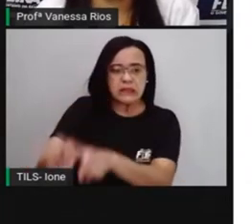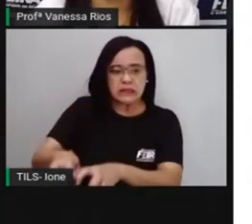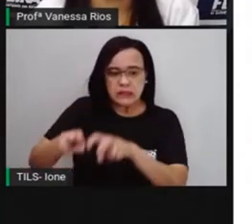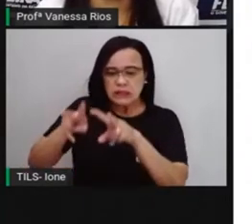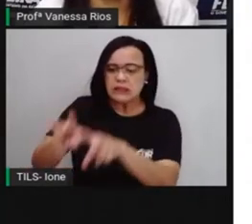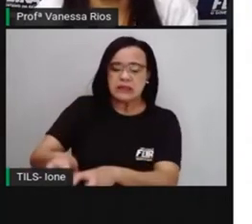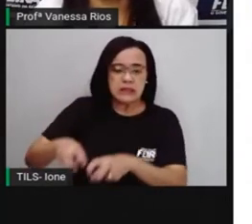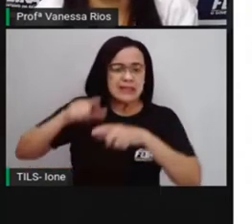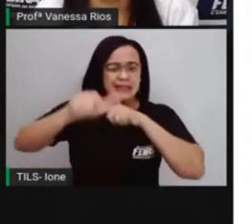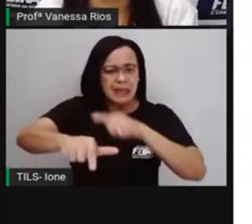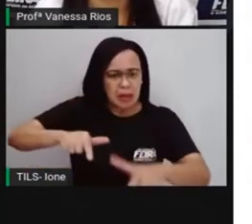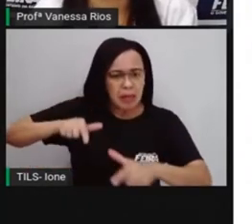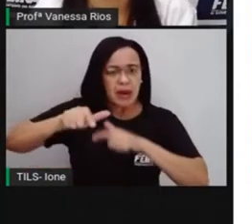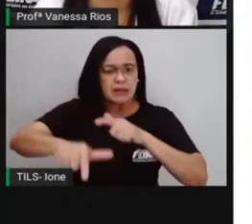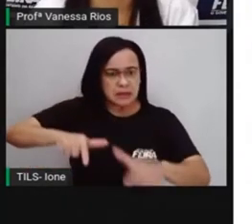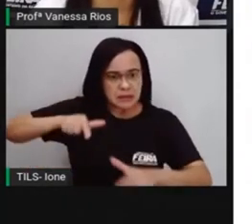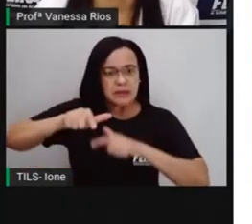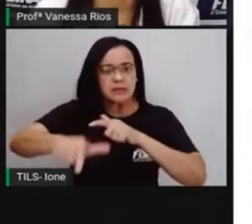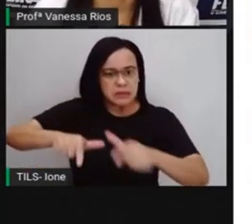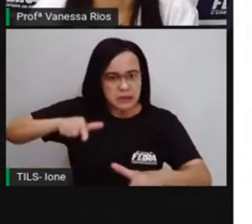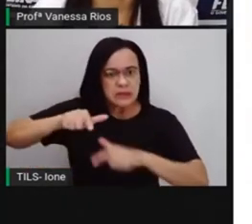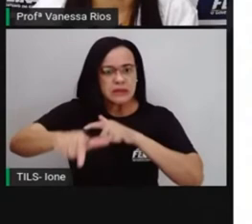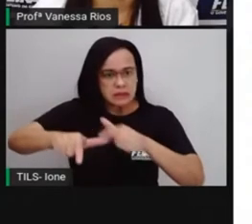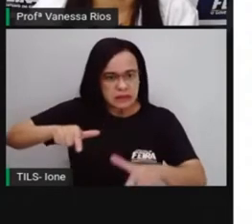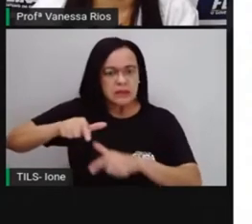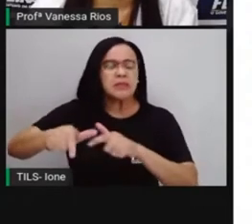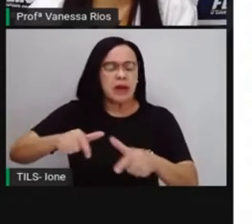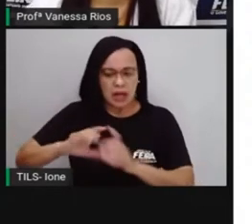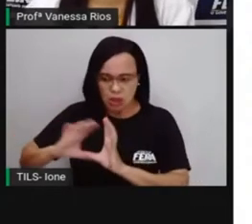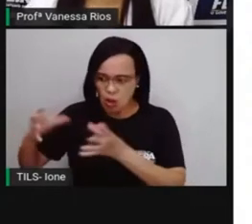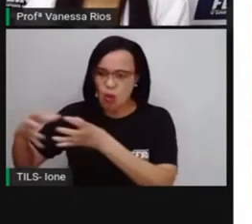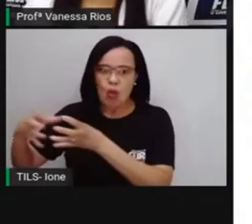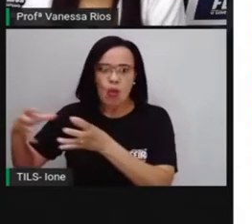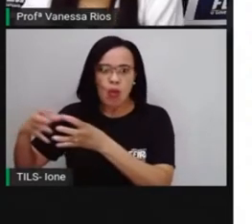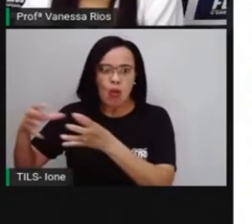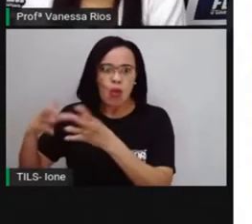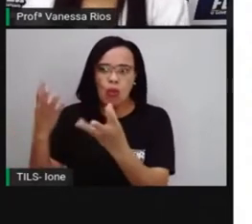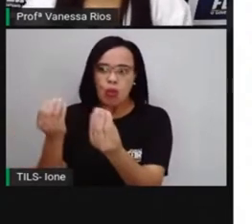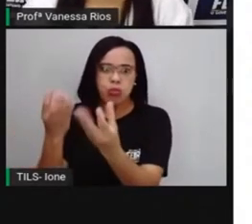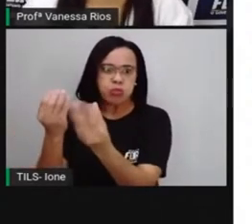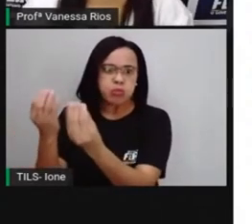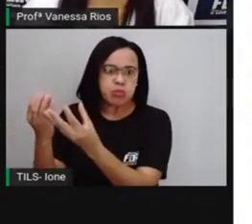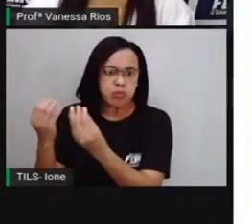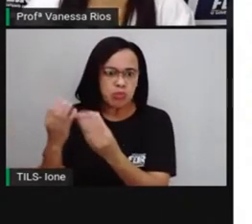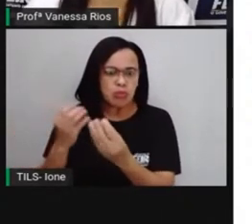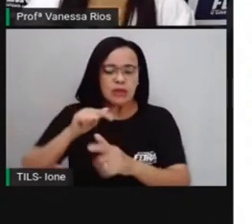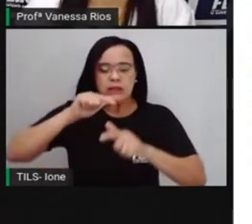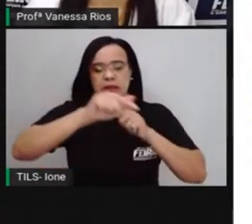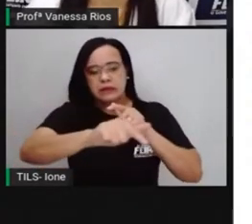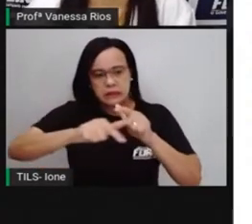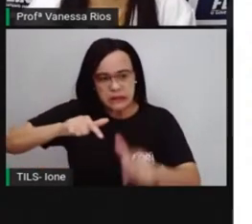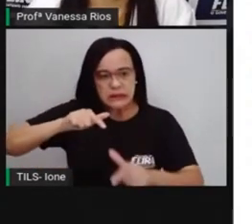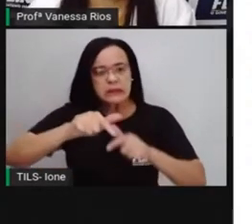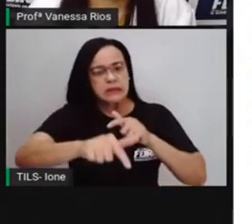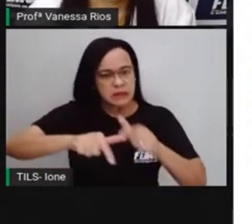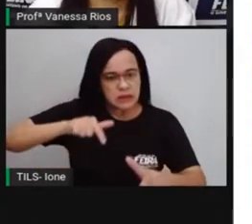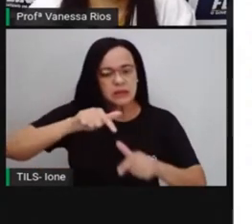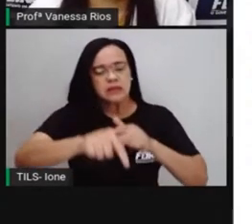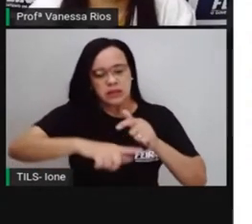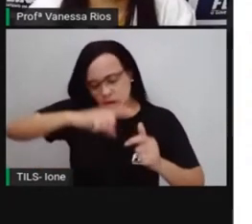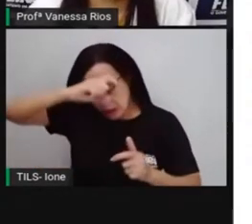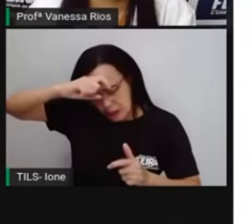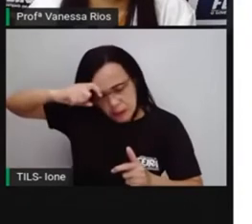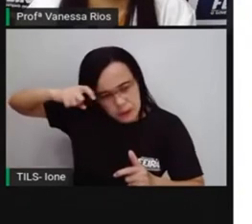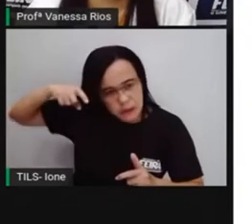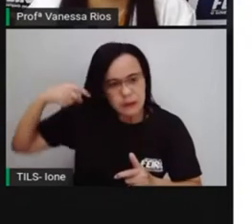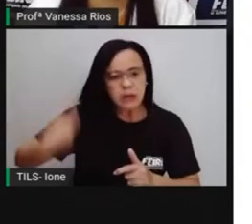compunha boa parte da população escrava da Colômbia. Então, a maioria dos escravizados, eles iam para o trabalho nas